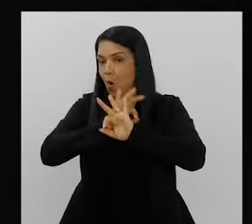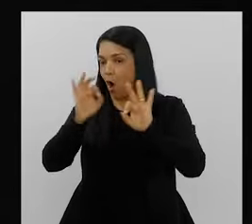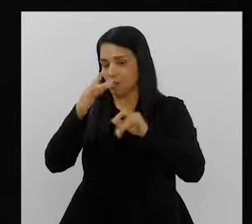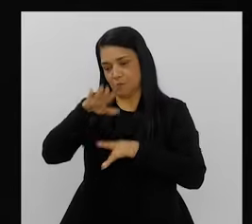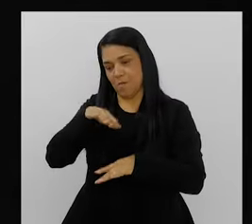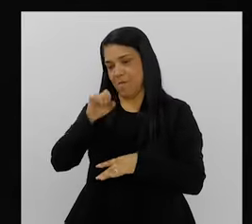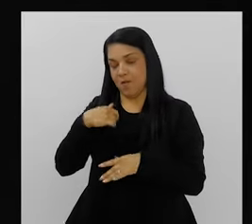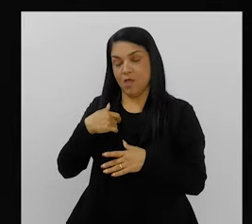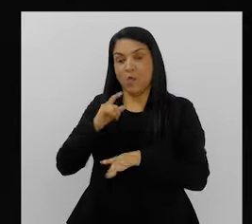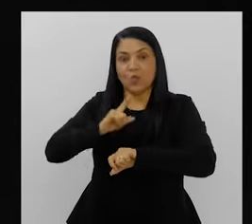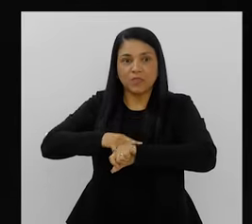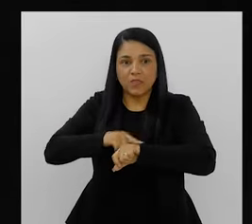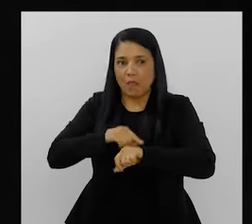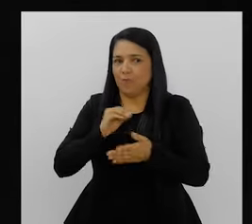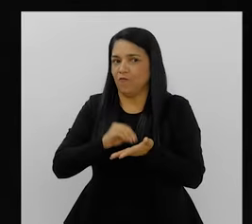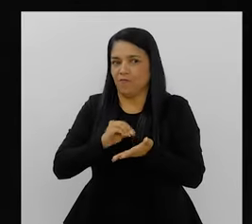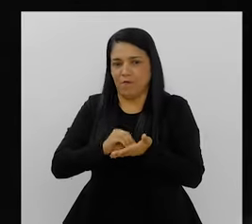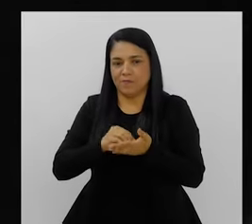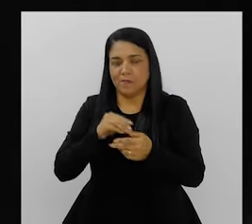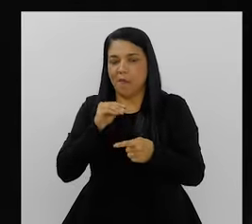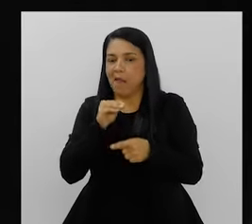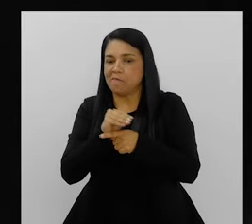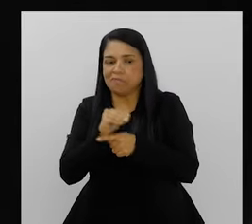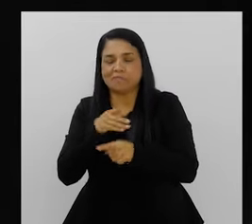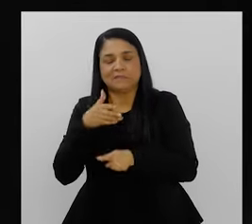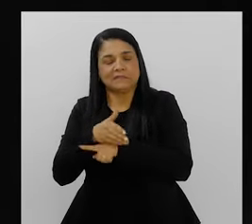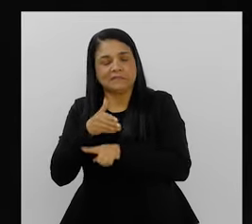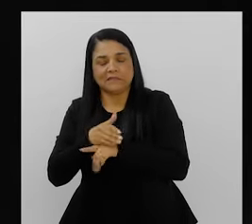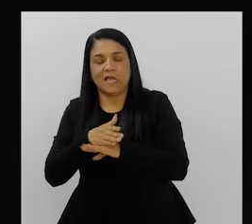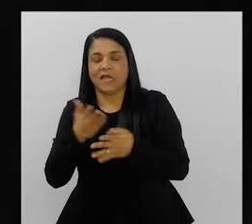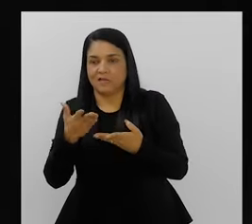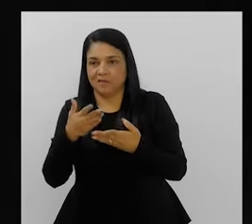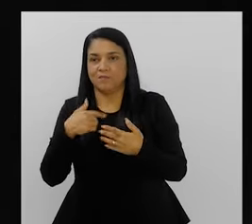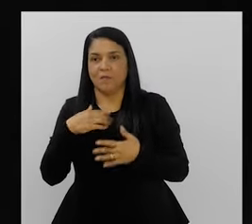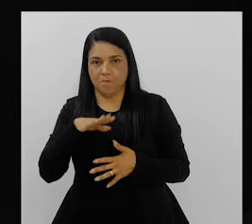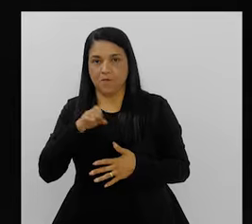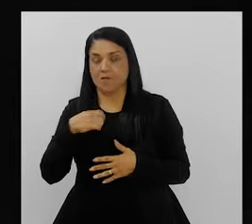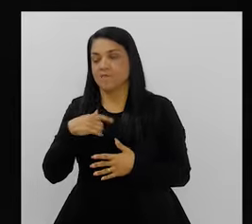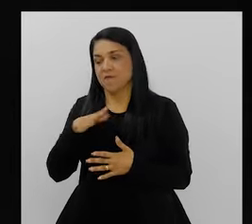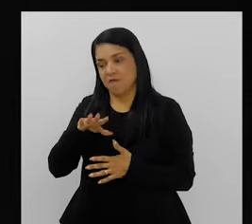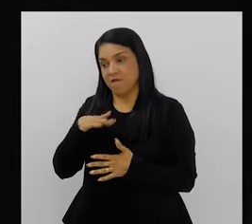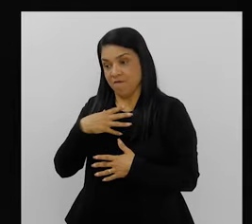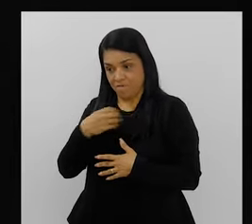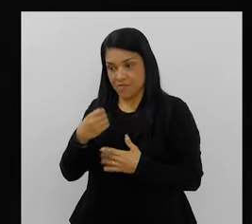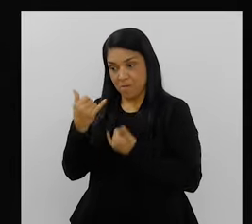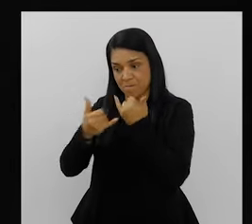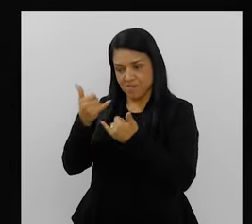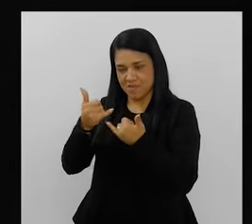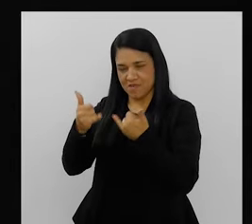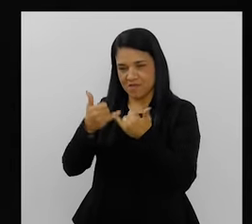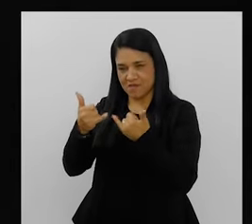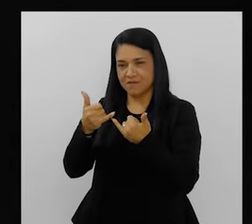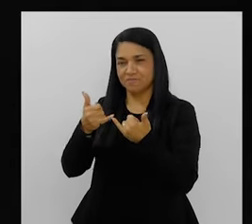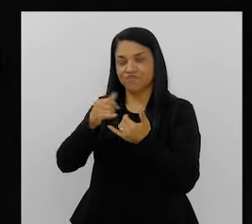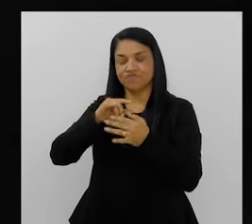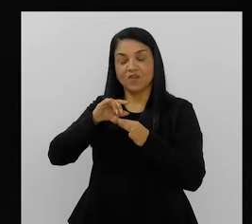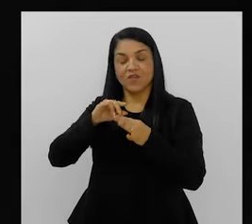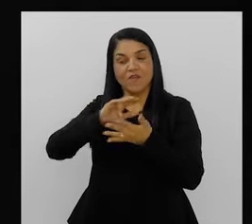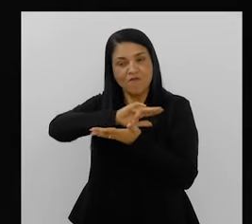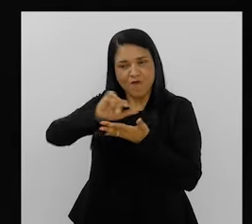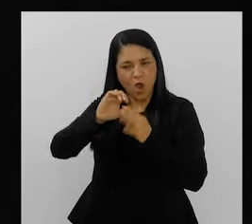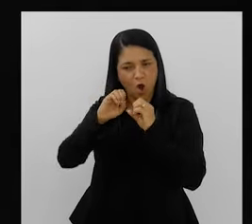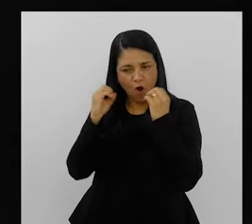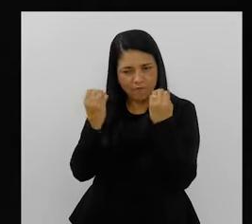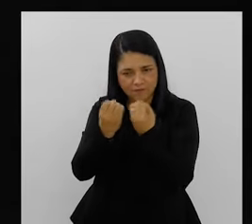minhas mães. Até porque, falta de tempo, eu acabo não sendo tão participativa. Minha filha até brinca, que ela fala assim... Às vezes tem várias